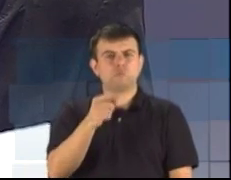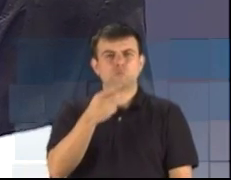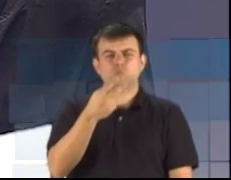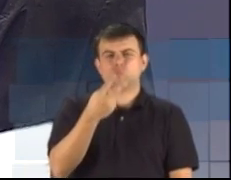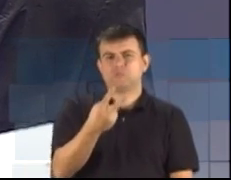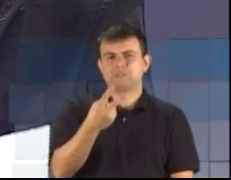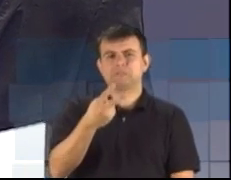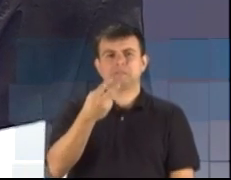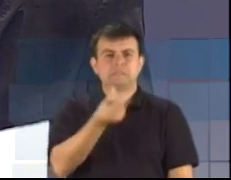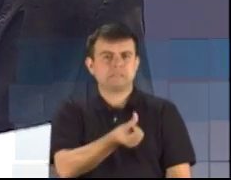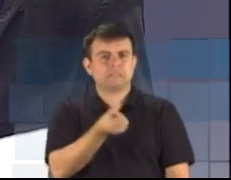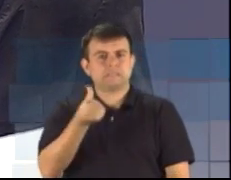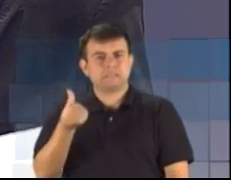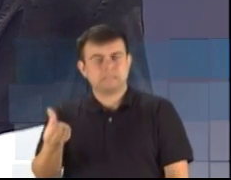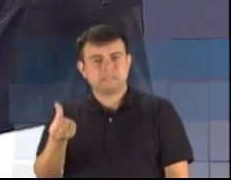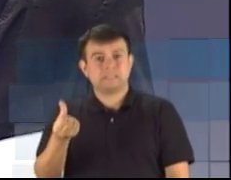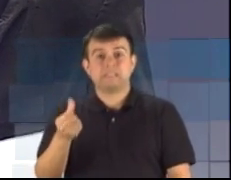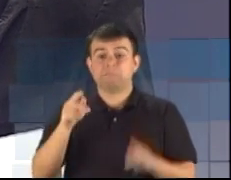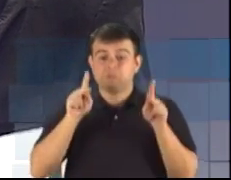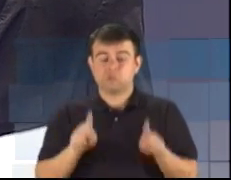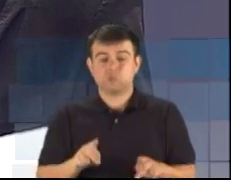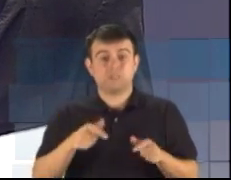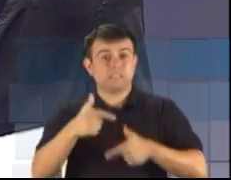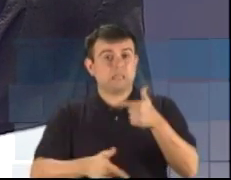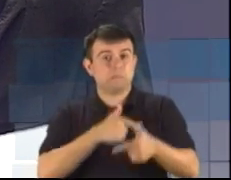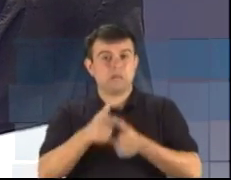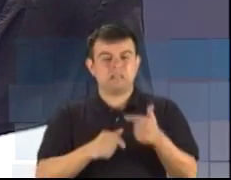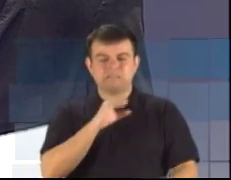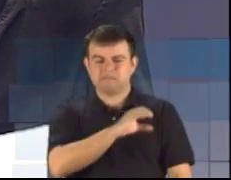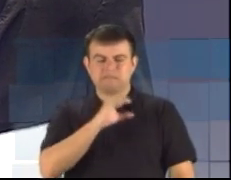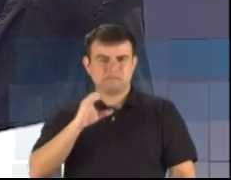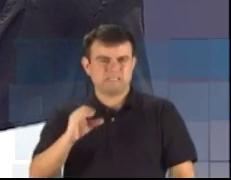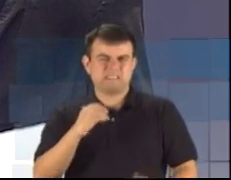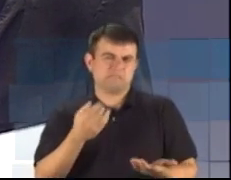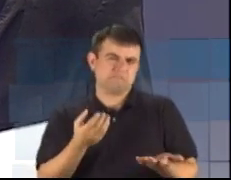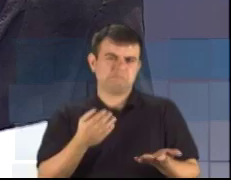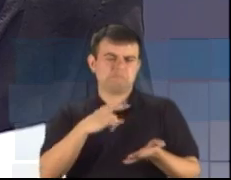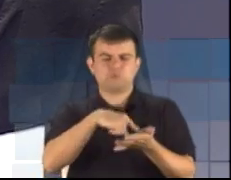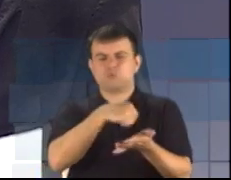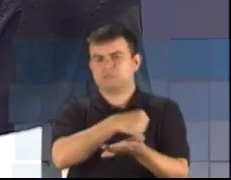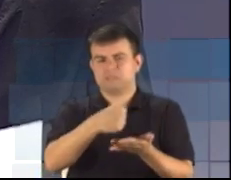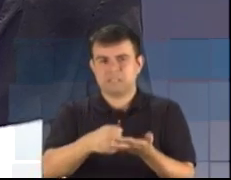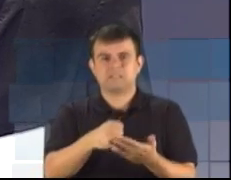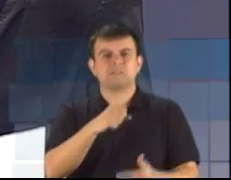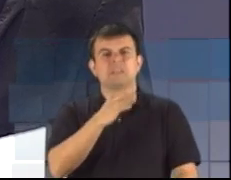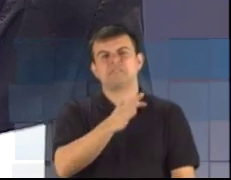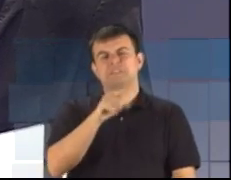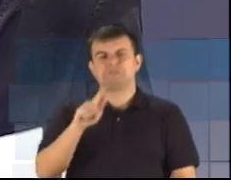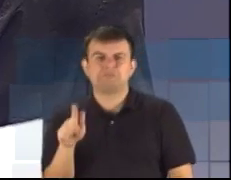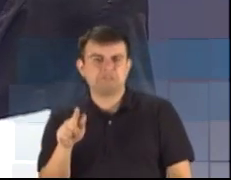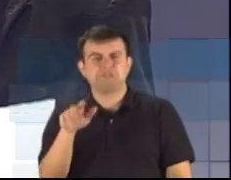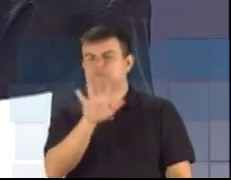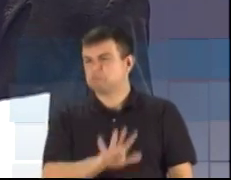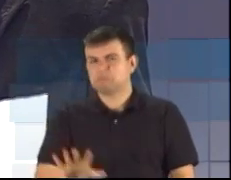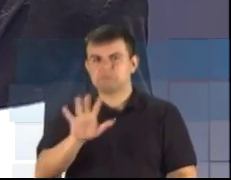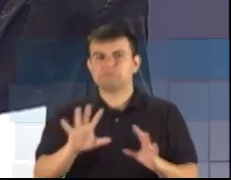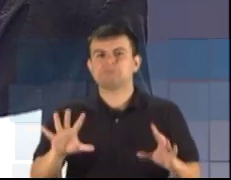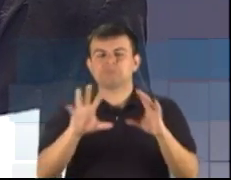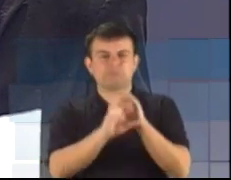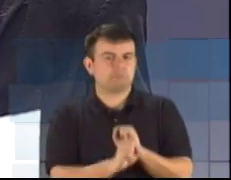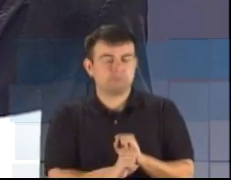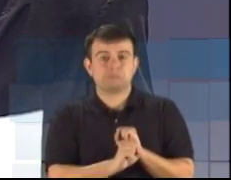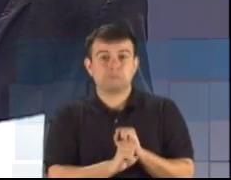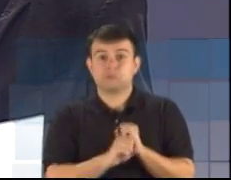comissionados, entre CCs, G, FG, AS, no total. Ou seja, esse governo